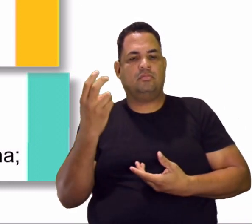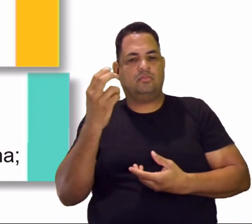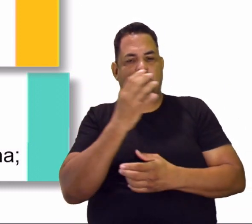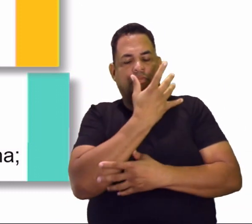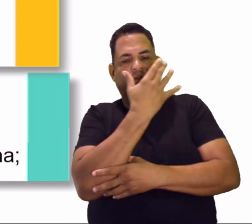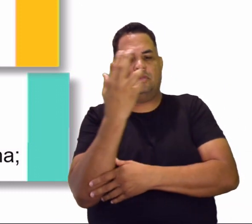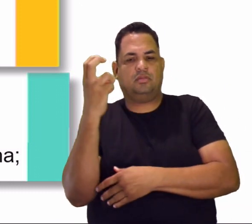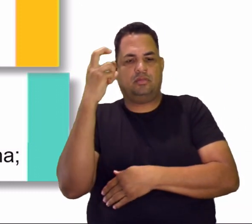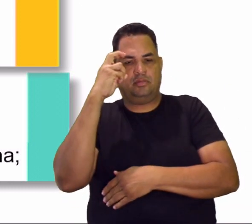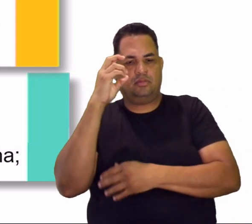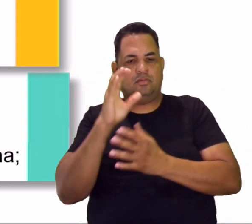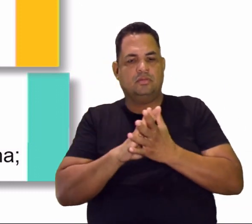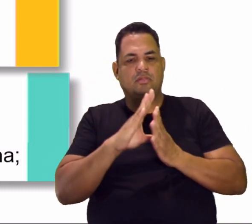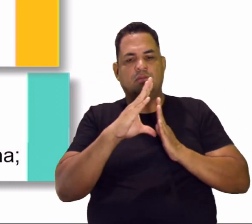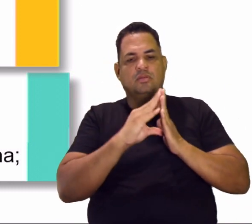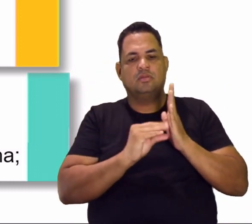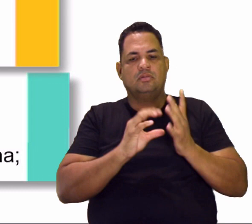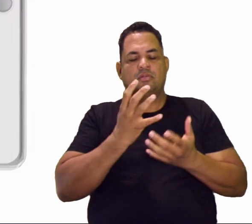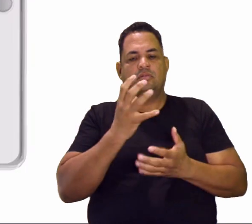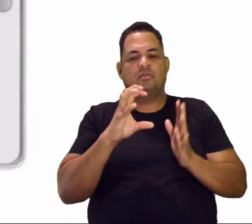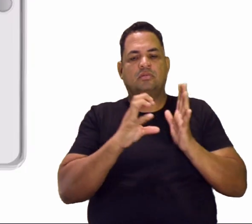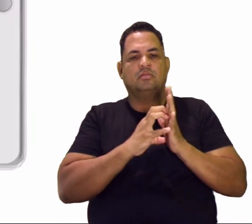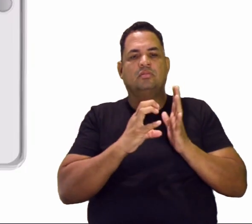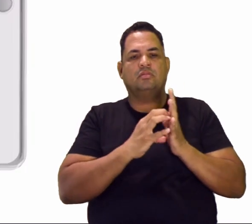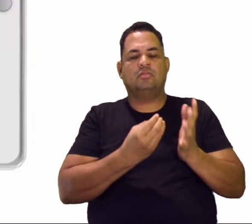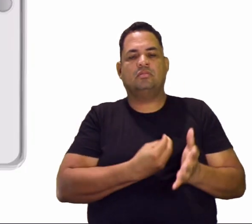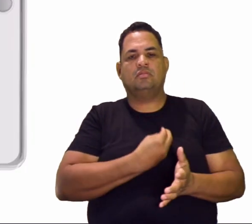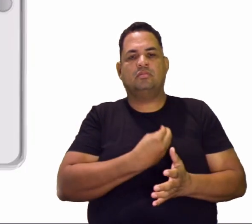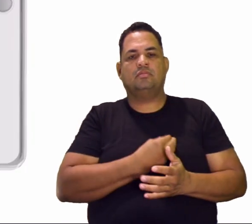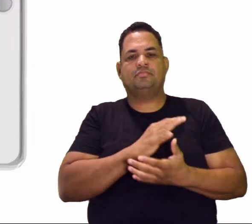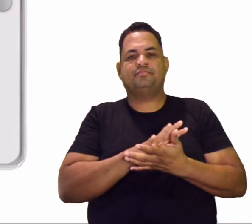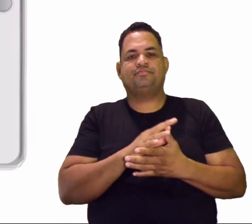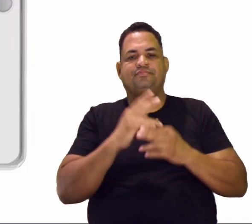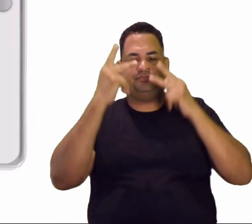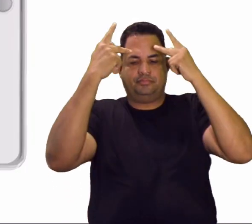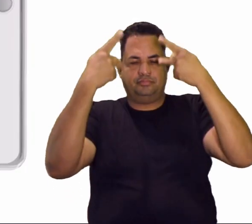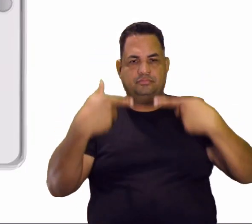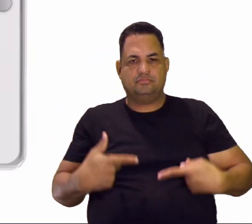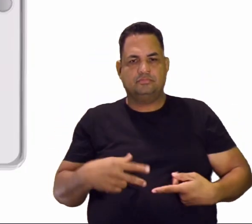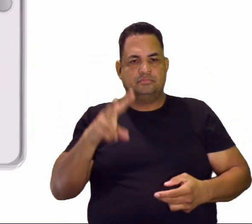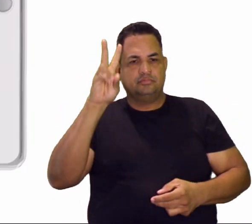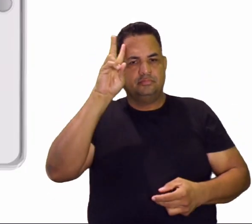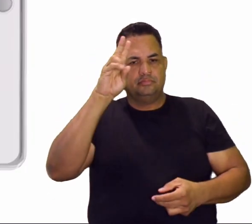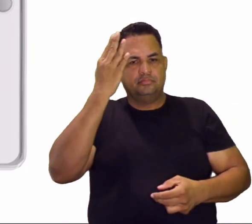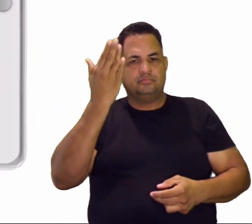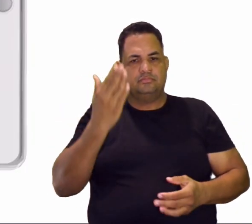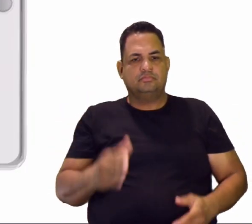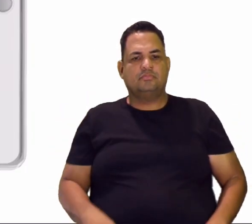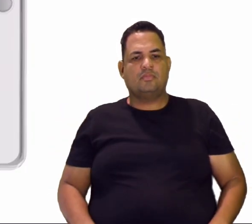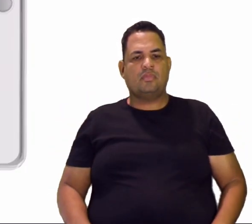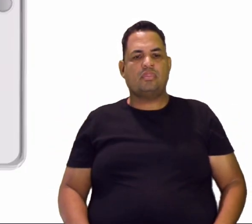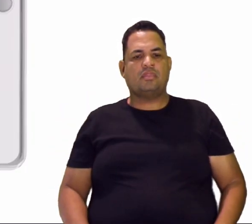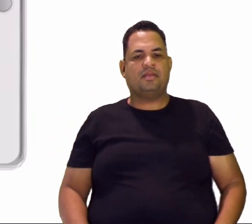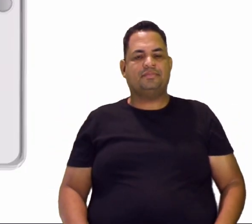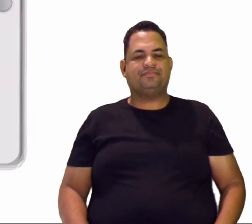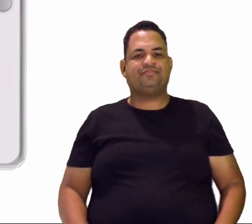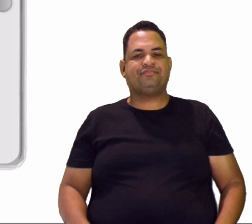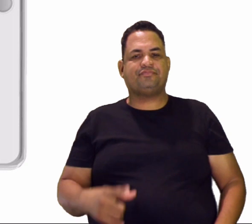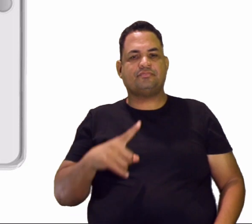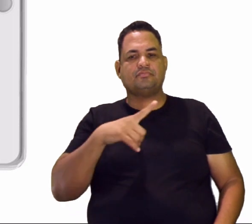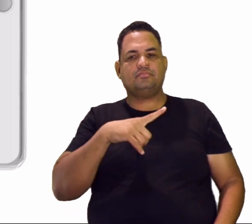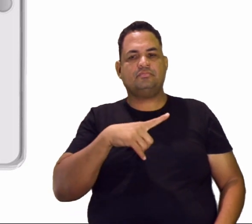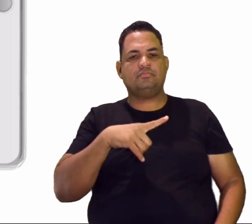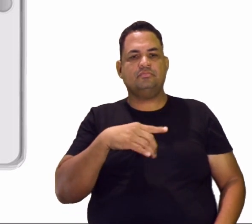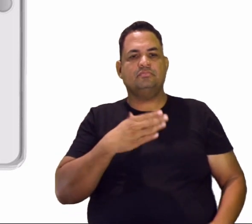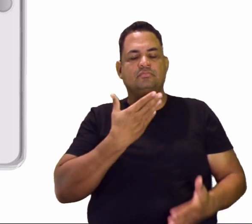cultura e conteúdos simbólicos da vida humana. Então, essa aula aqui, galerinha, vocês lembram que ela veio, né? Tem